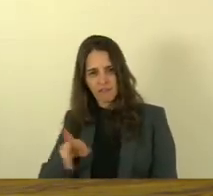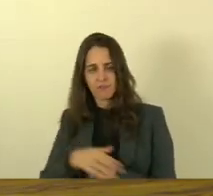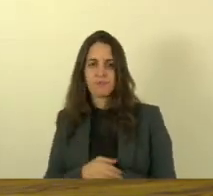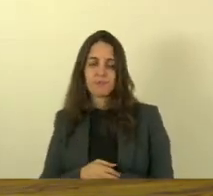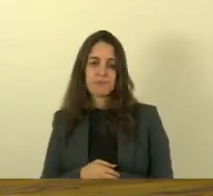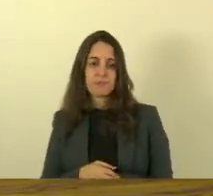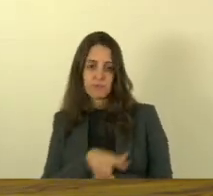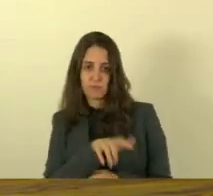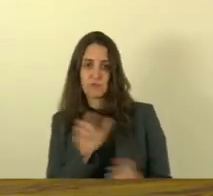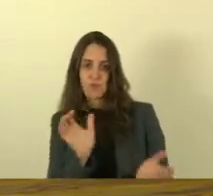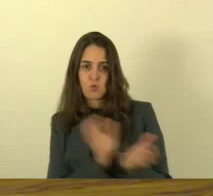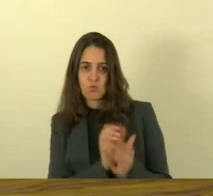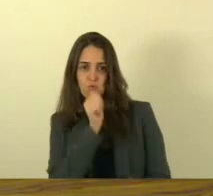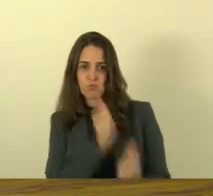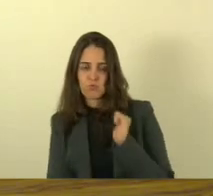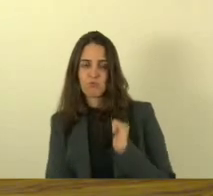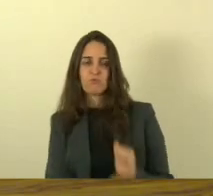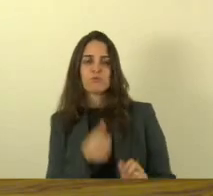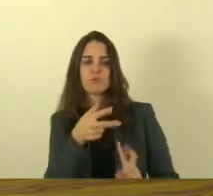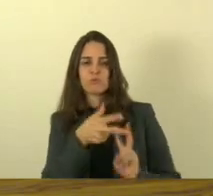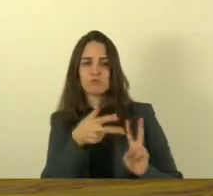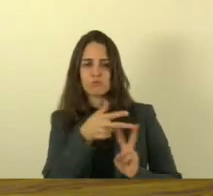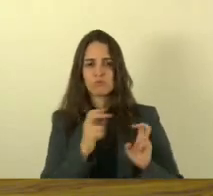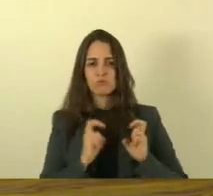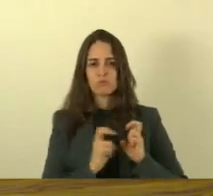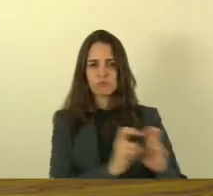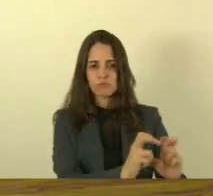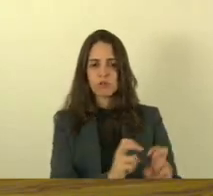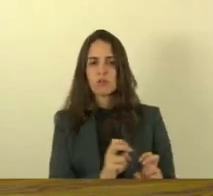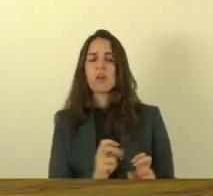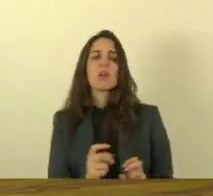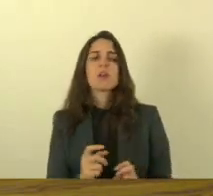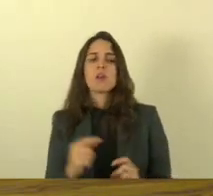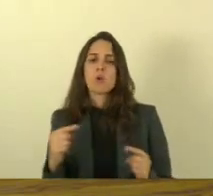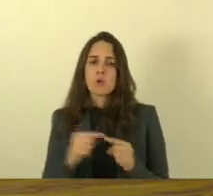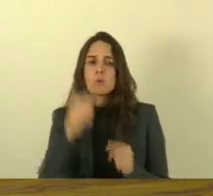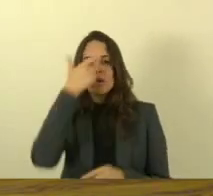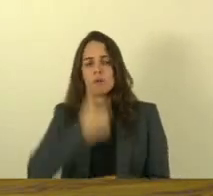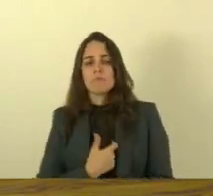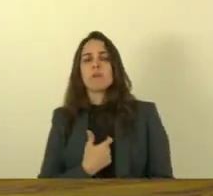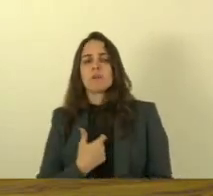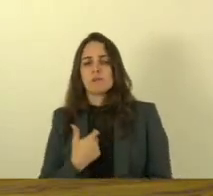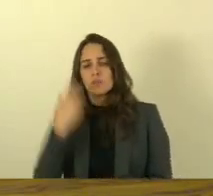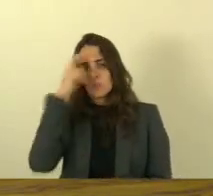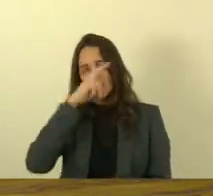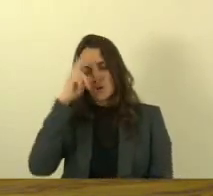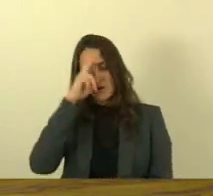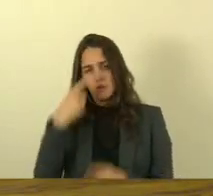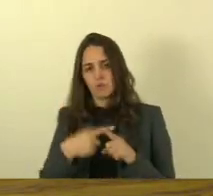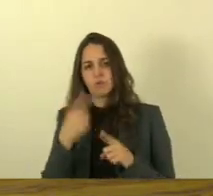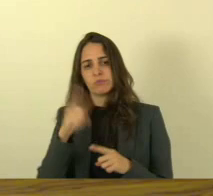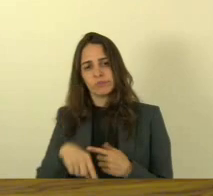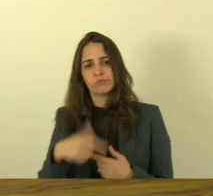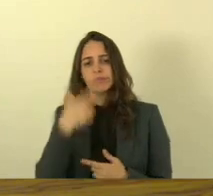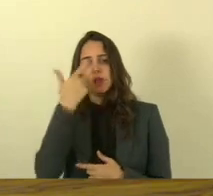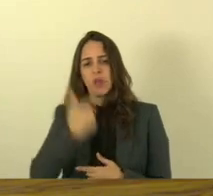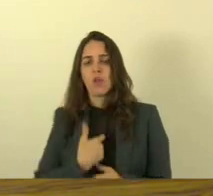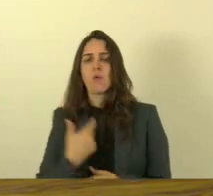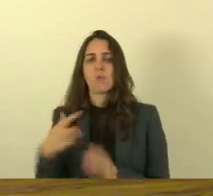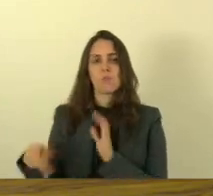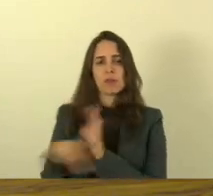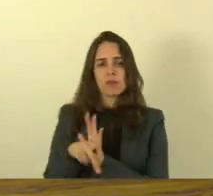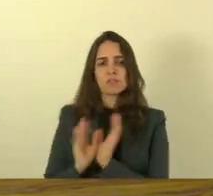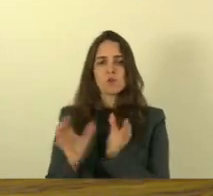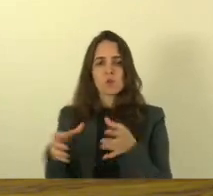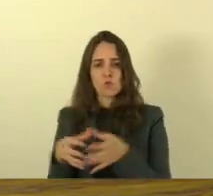história e com a história dos ferroviários porque ela vem de uma inspiração ferroviária e ela me